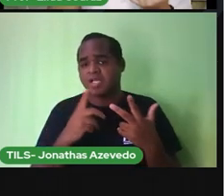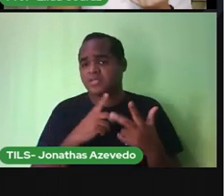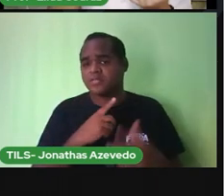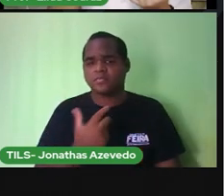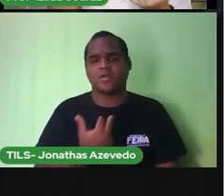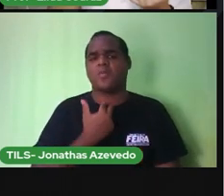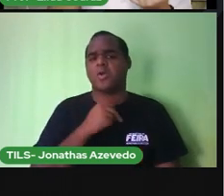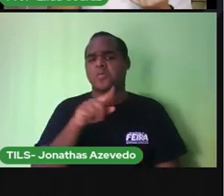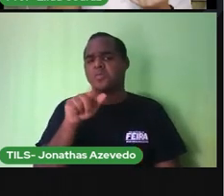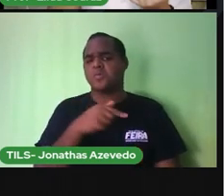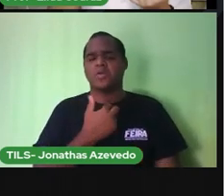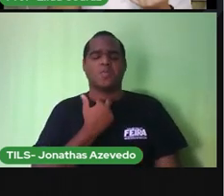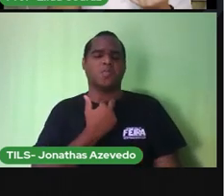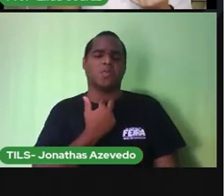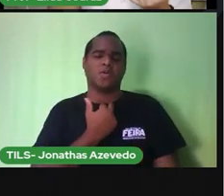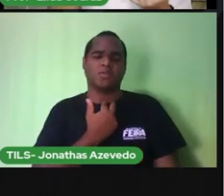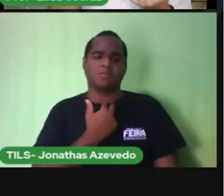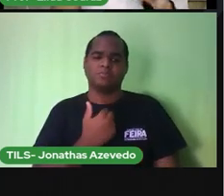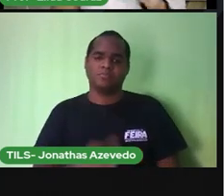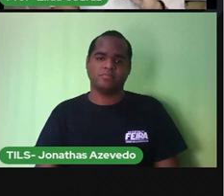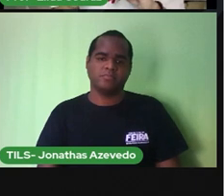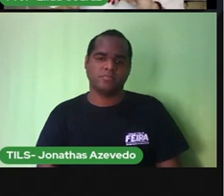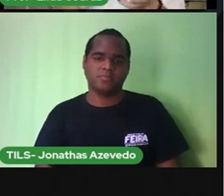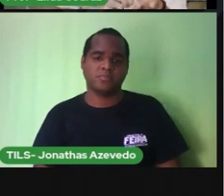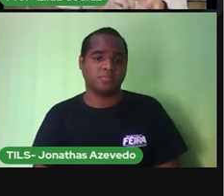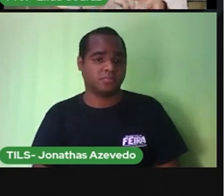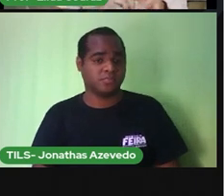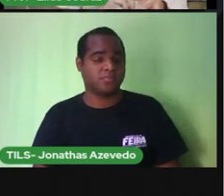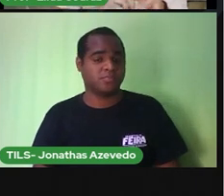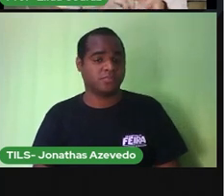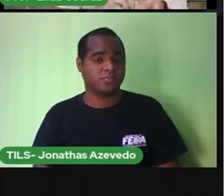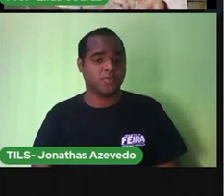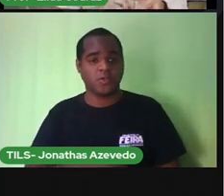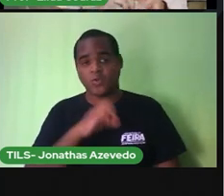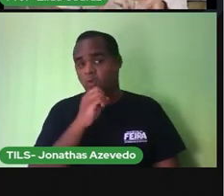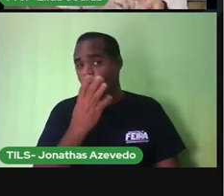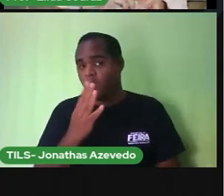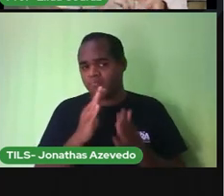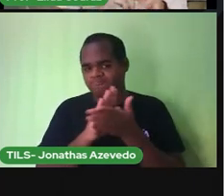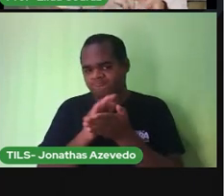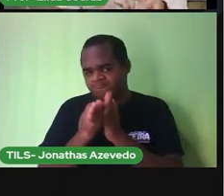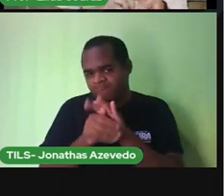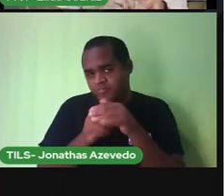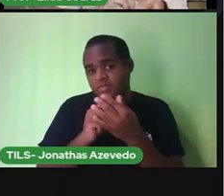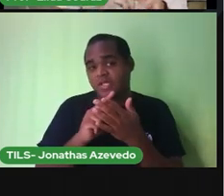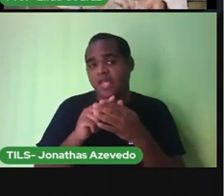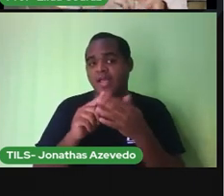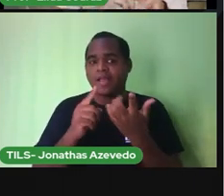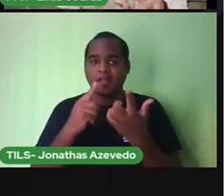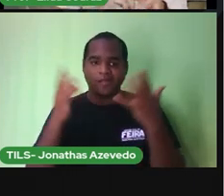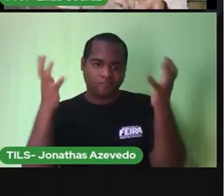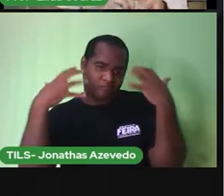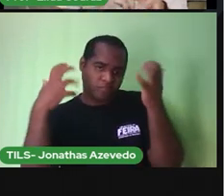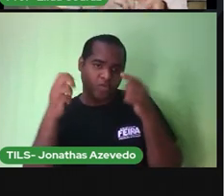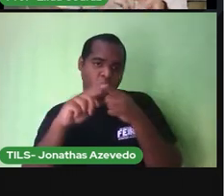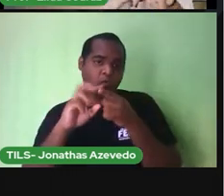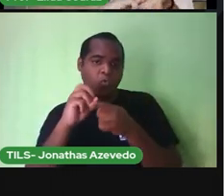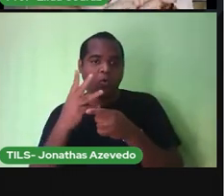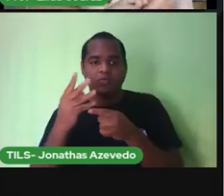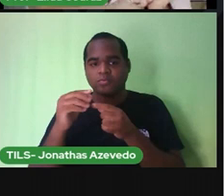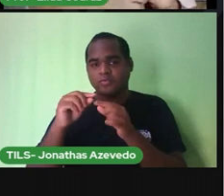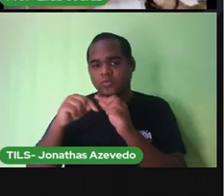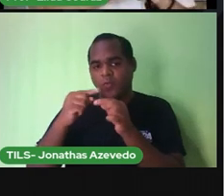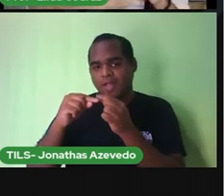pode pôr no umbigo. A gente pega ou uma esponjinha, na hora do banho, ou a pontinha da toalha,